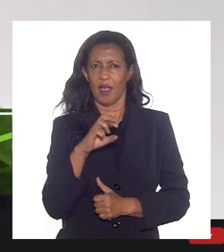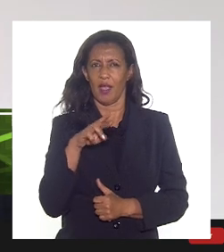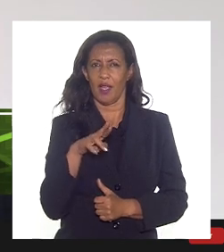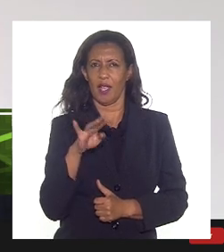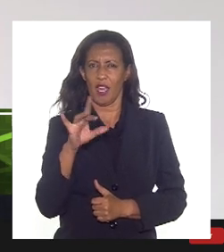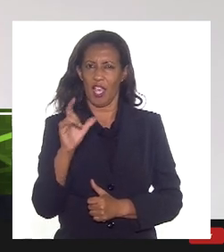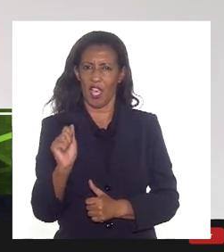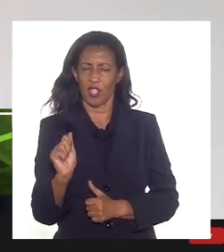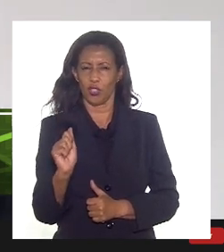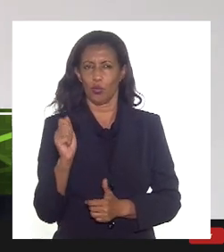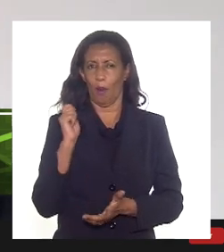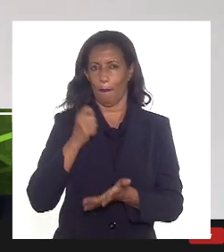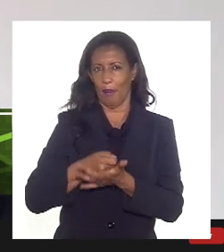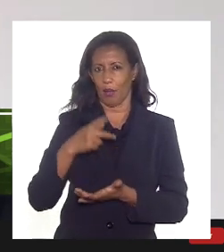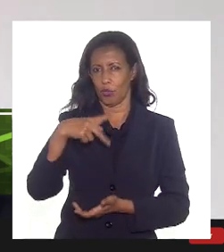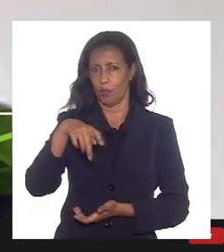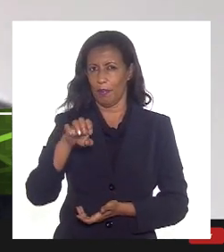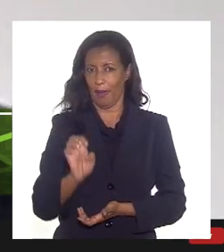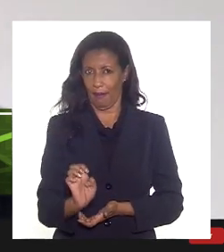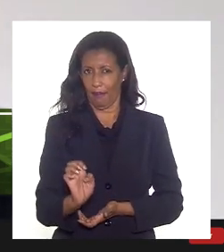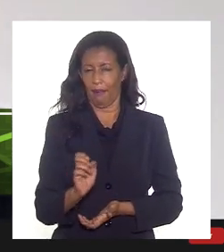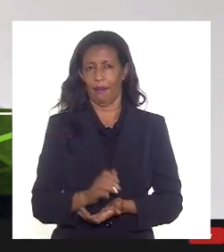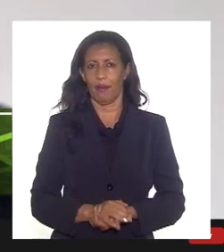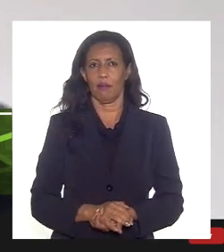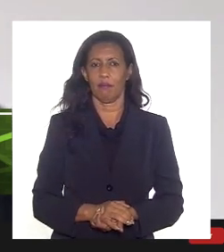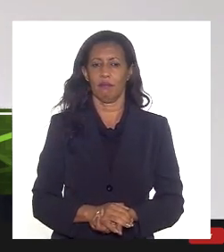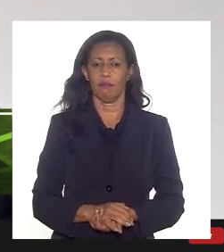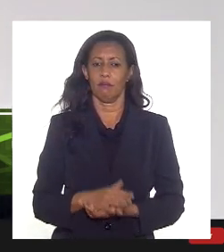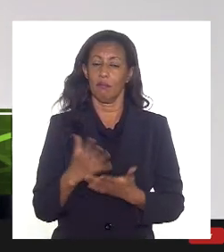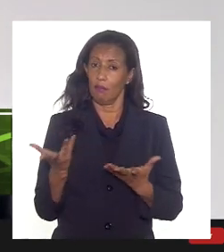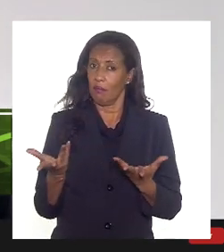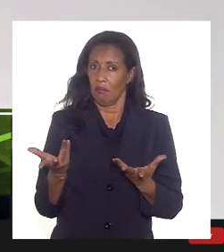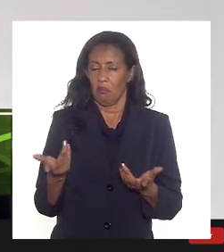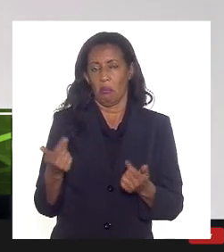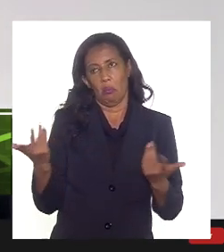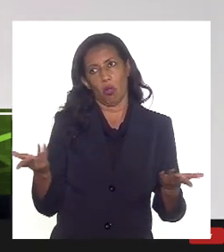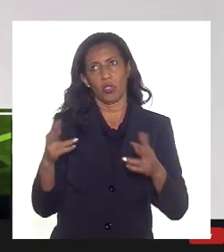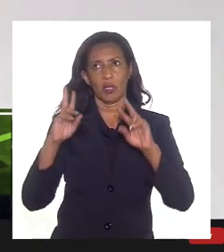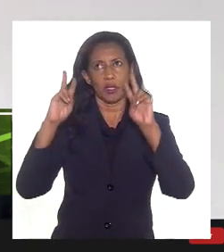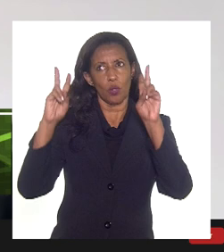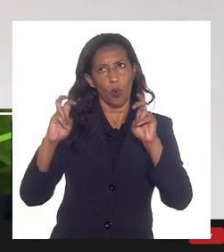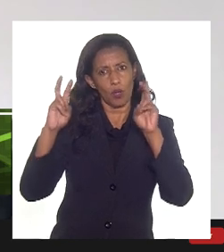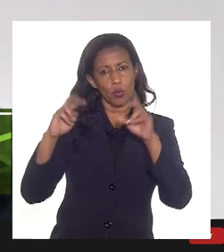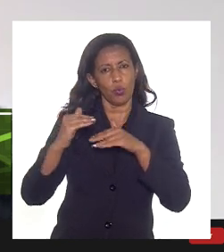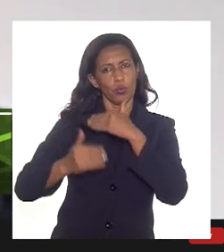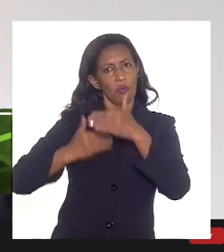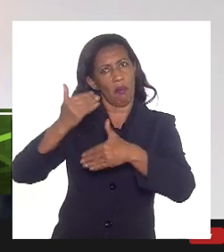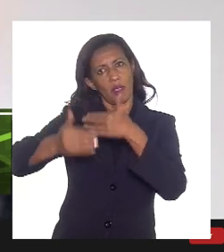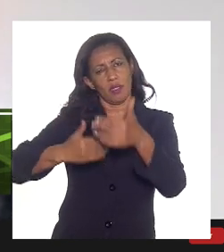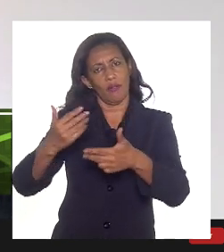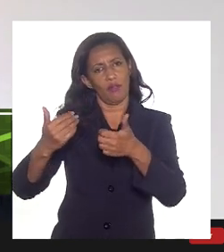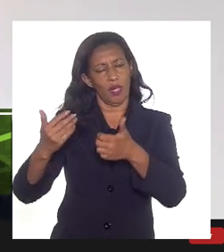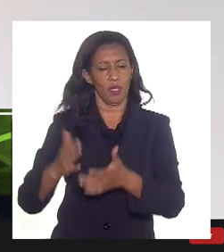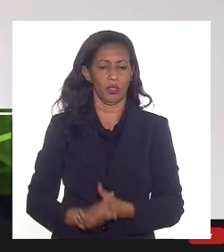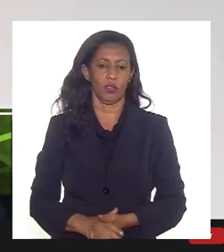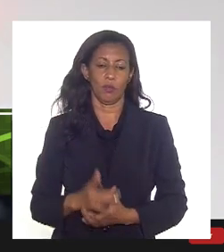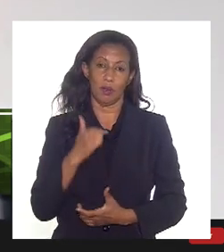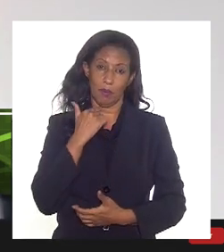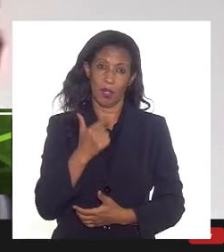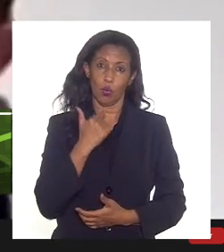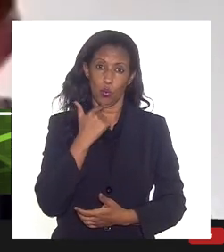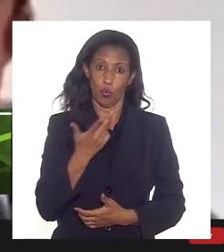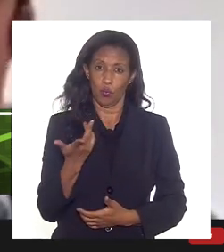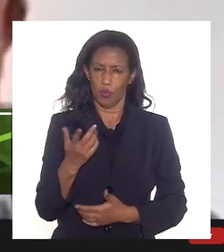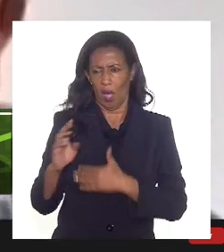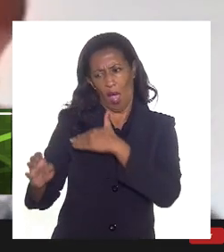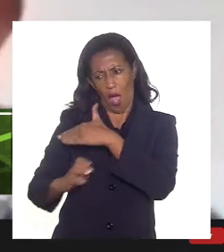a pago de PE nessas provisões era só isso pode ser um assunto até que tenha que ser um pouco mais debatido à frente mas a dúvida era isso por exemplo a